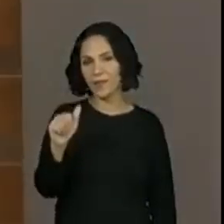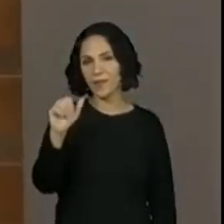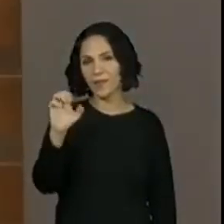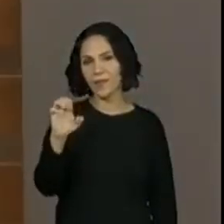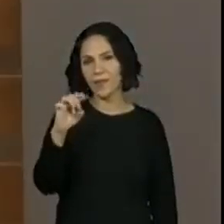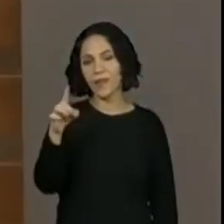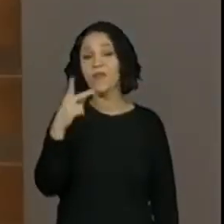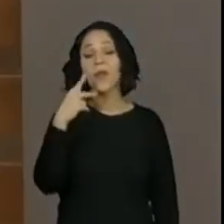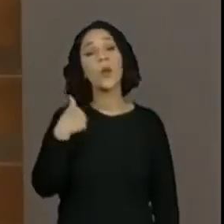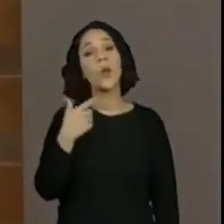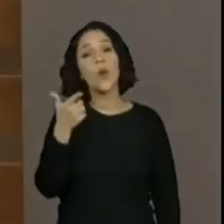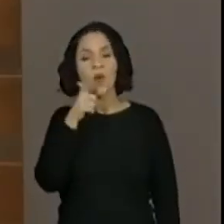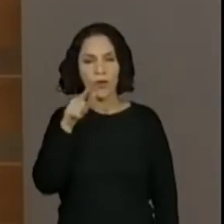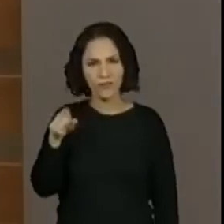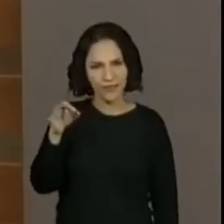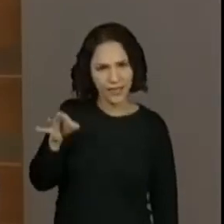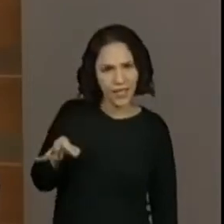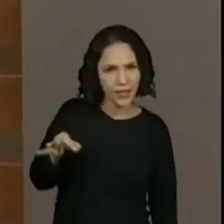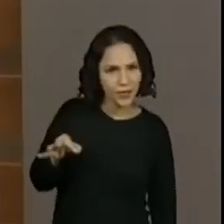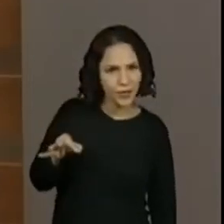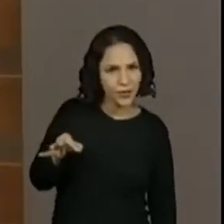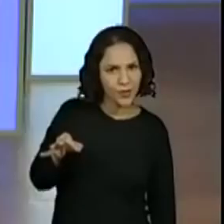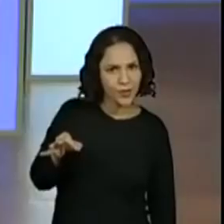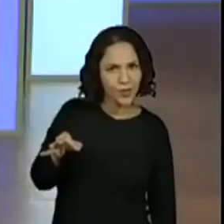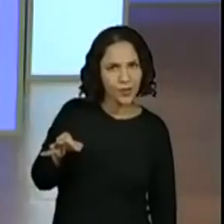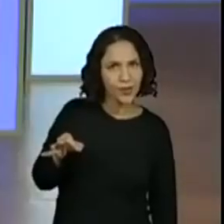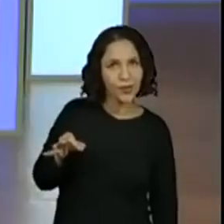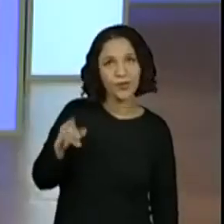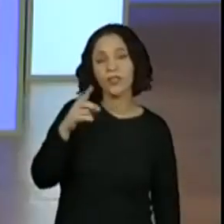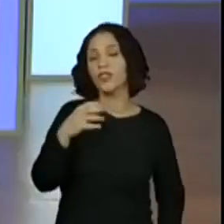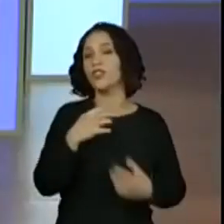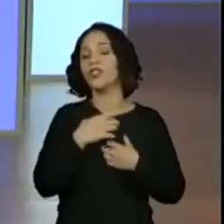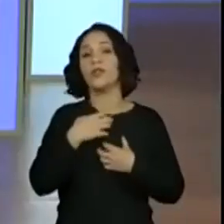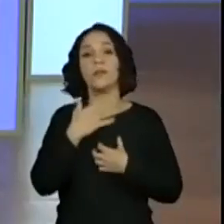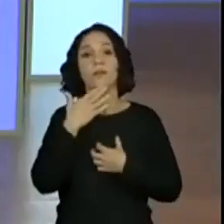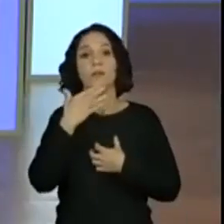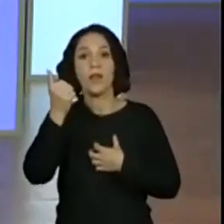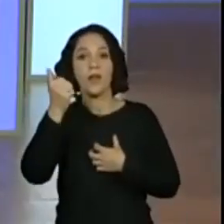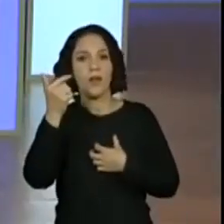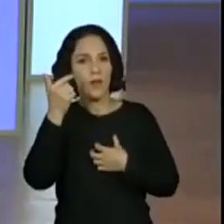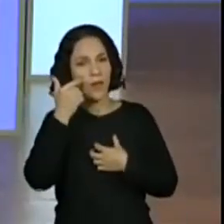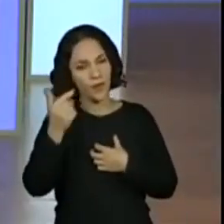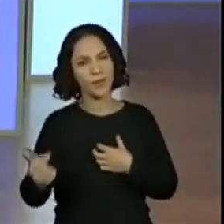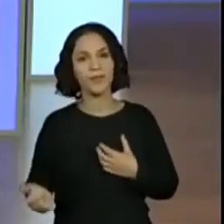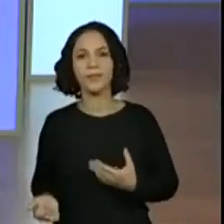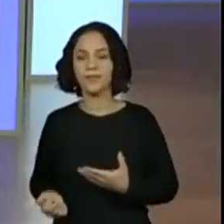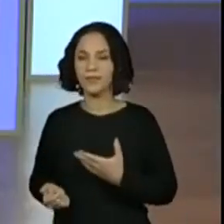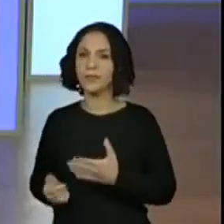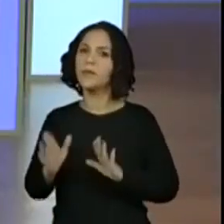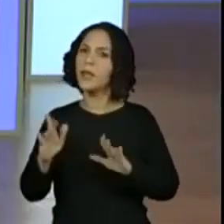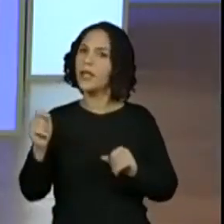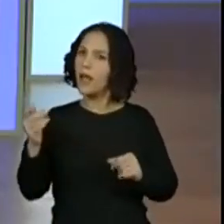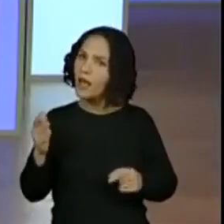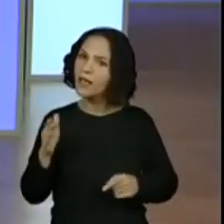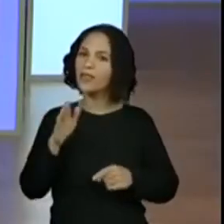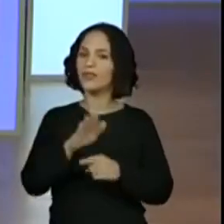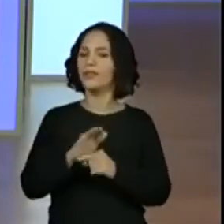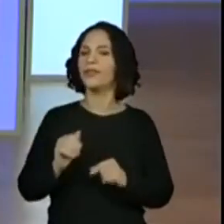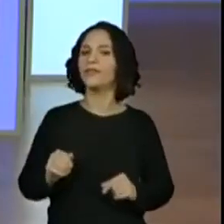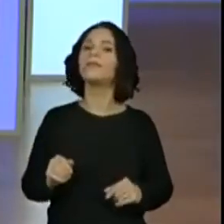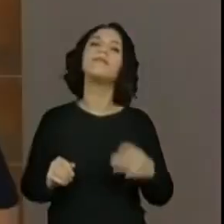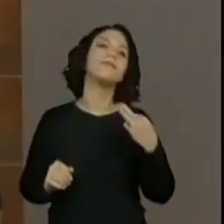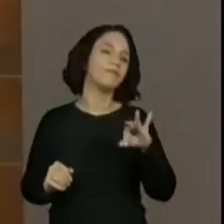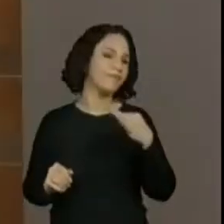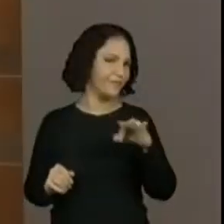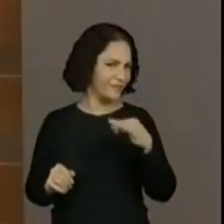professora, eu consegui assim. Será que está certo? Foi a melhor maneira que ele conseguiu escrever. Ele escreveu dessa forma. Mas eu acho que a gente pode ajudar ele, professora.